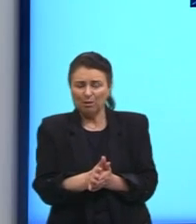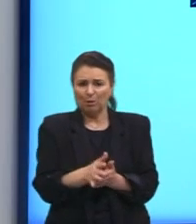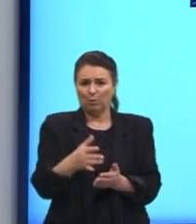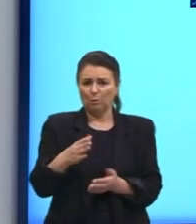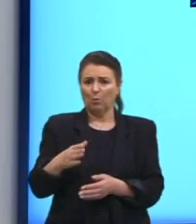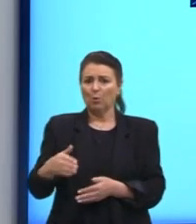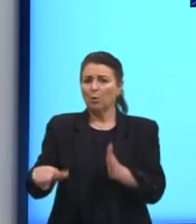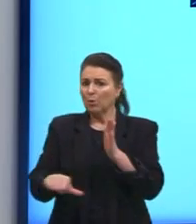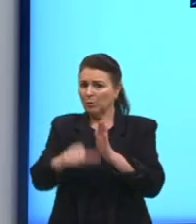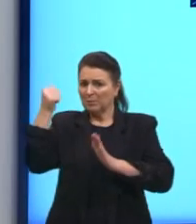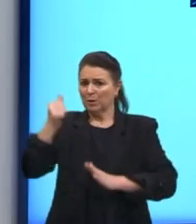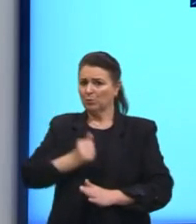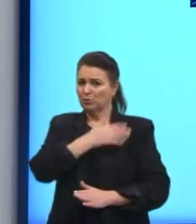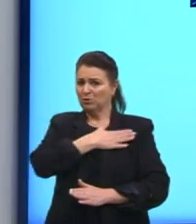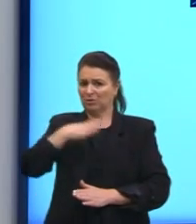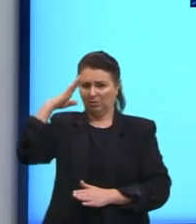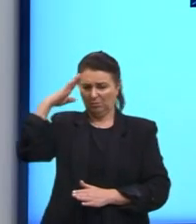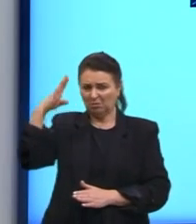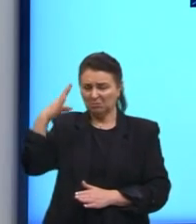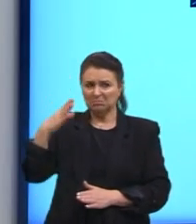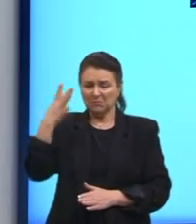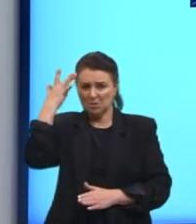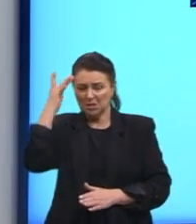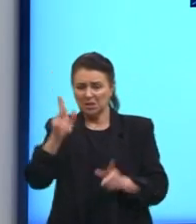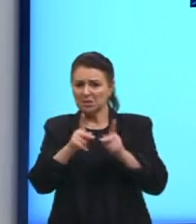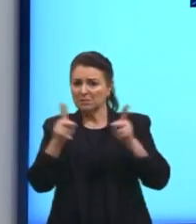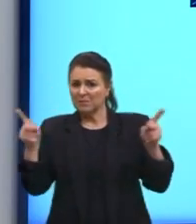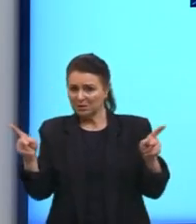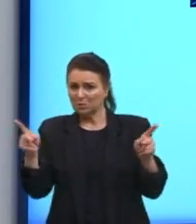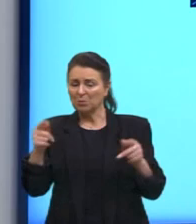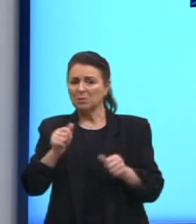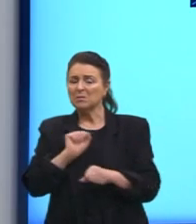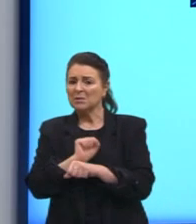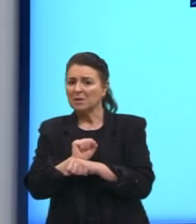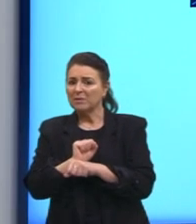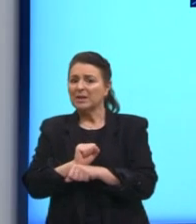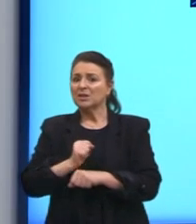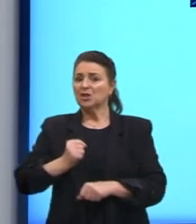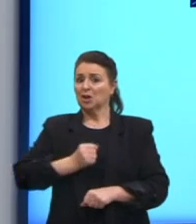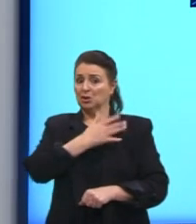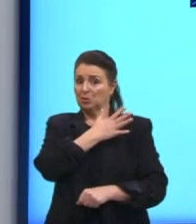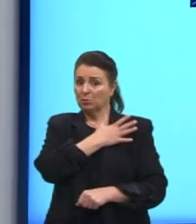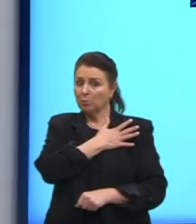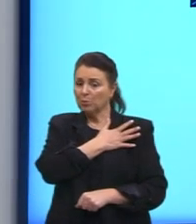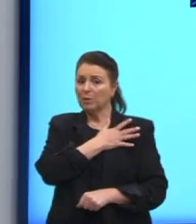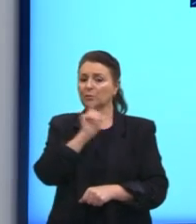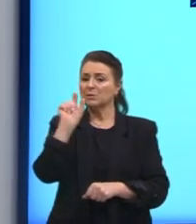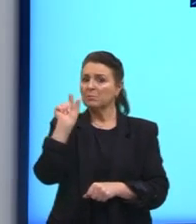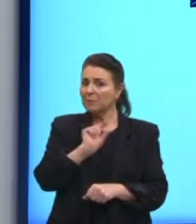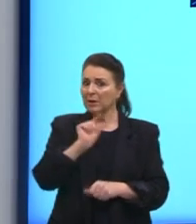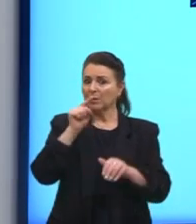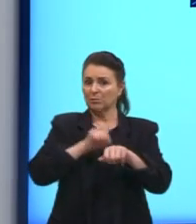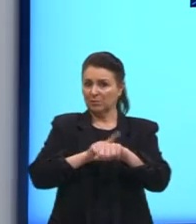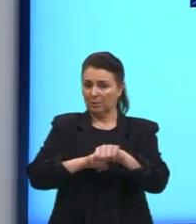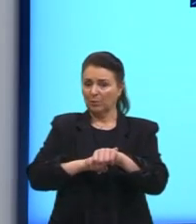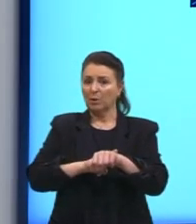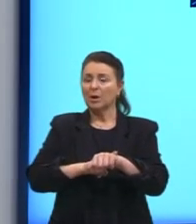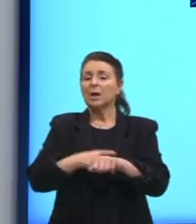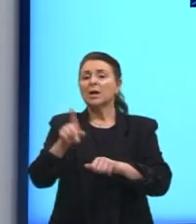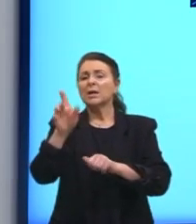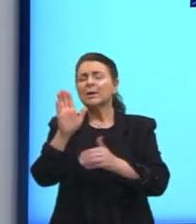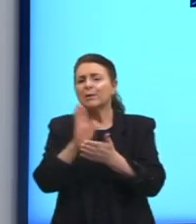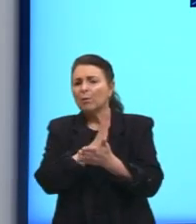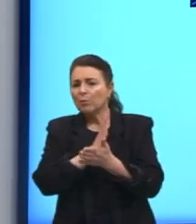E se diz que nessa época ainda se esperava que a ditadura durasse pouco. E alguns conservadores, inclusive membros da